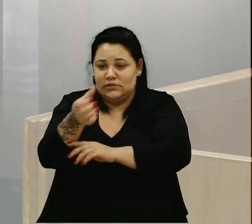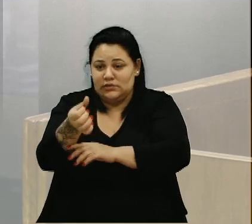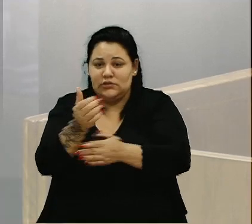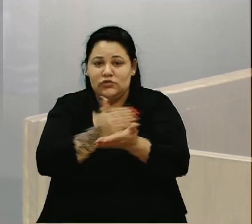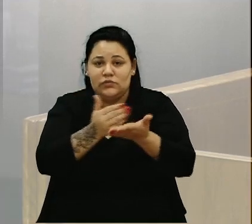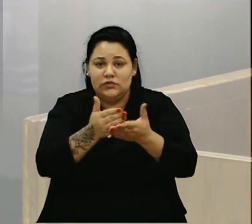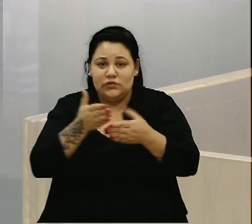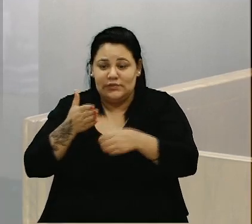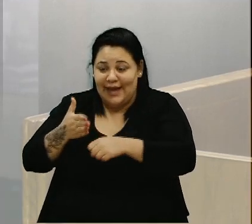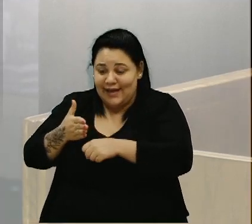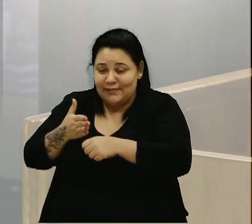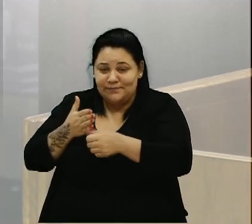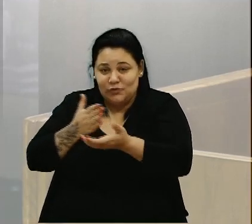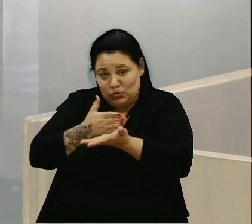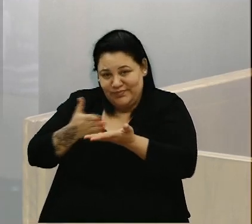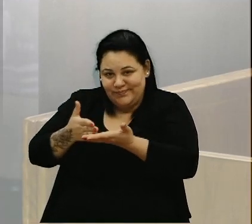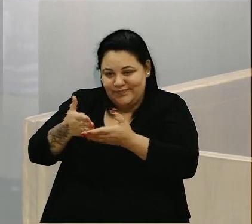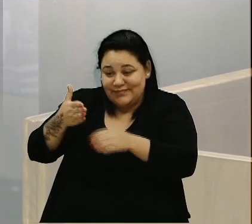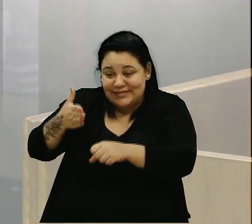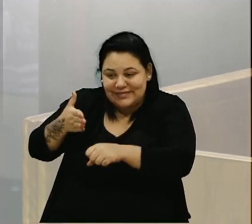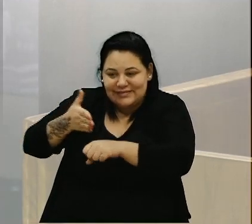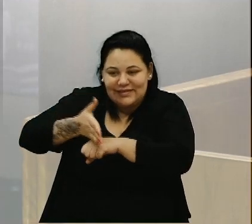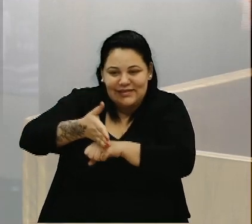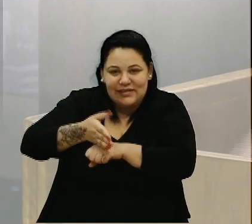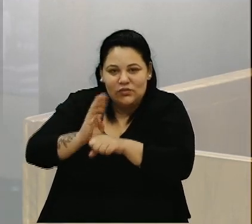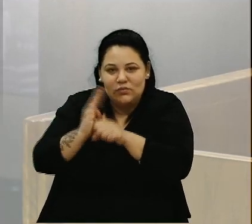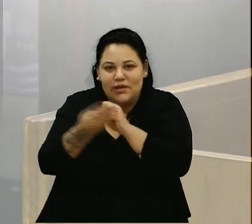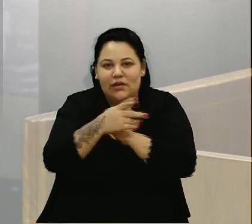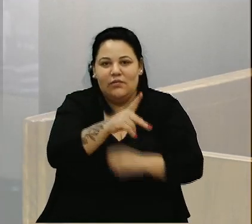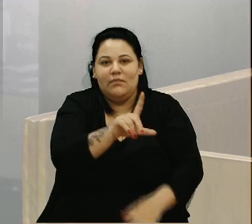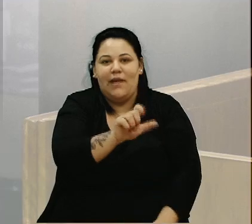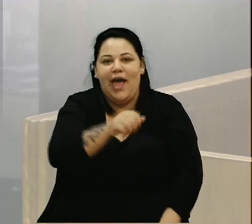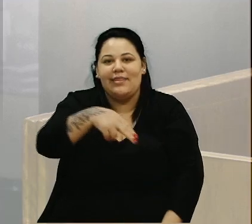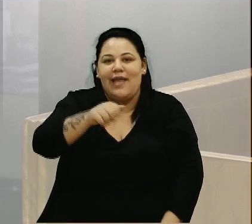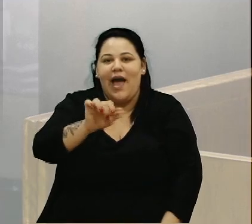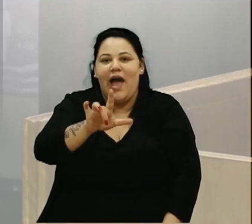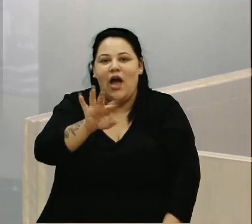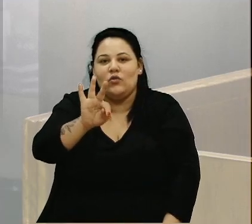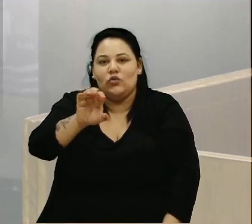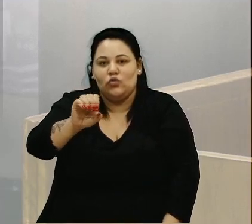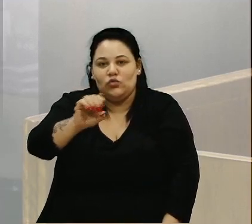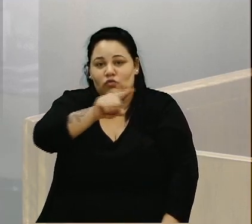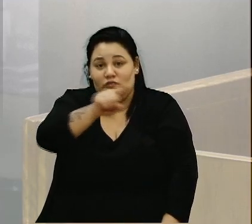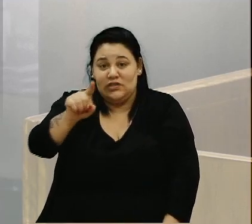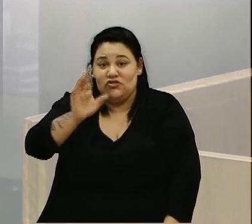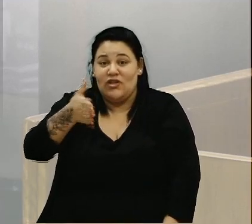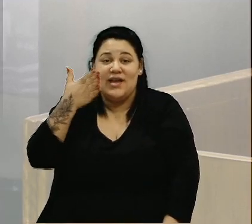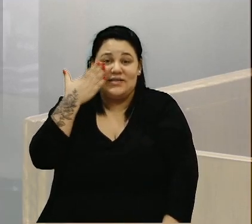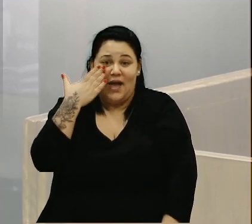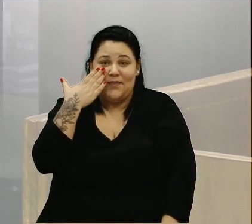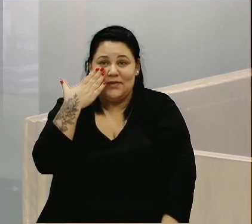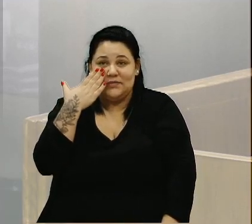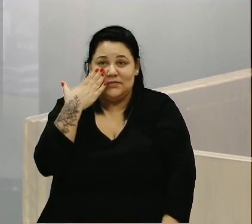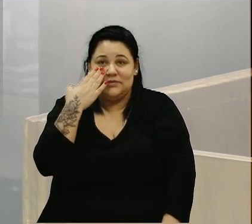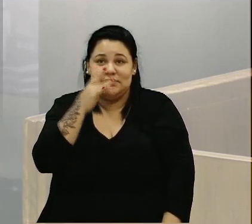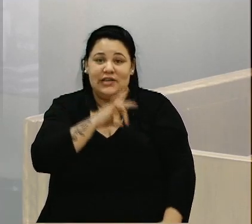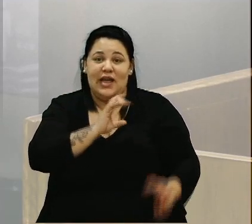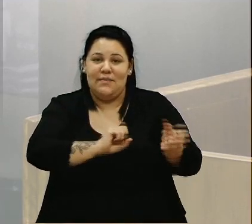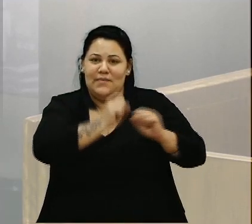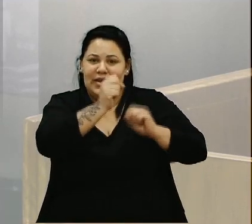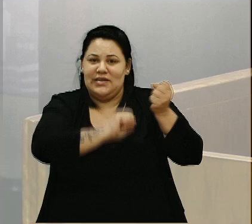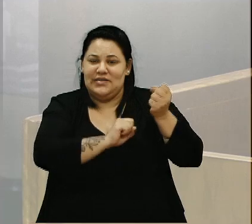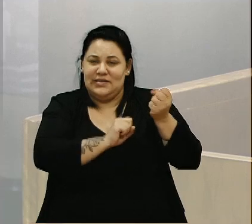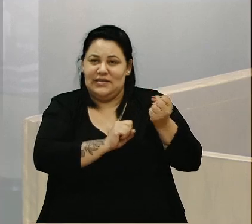entrada do Planalto. A entrada do Planalto, vocês sabem que ela foi a empresa que tinha